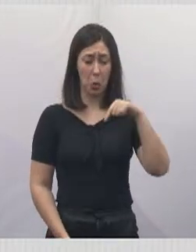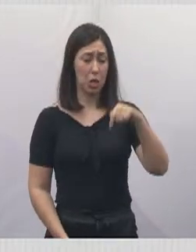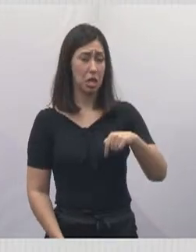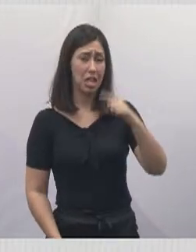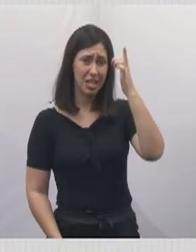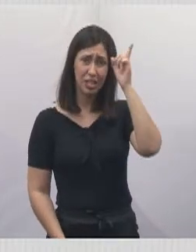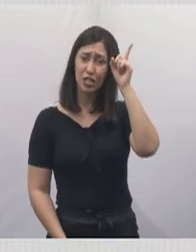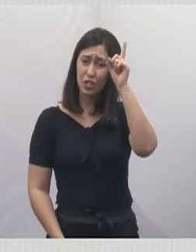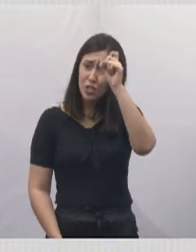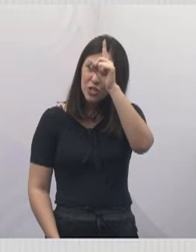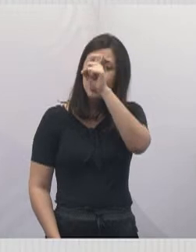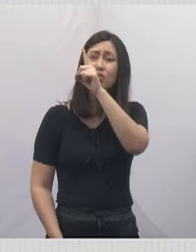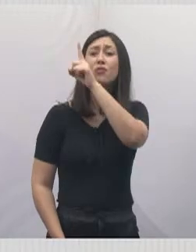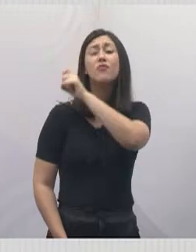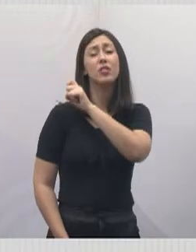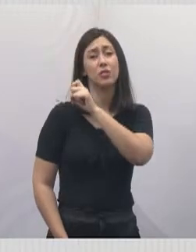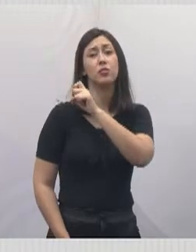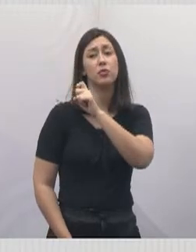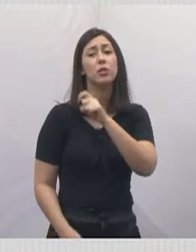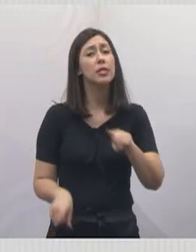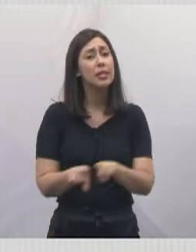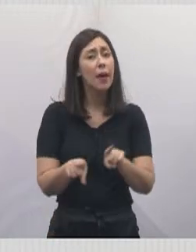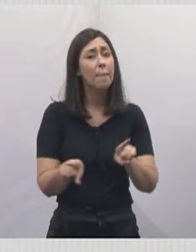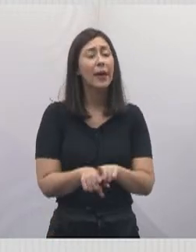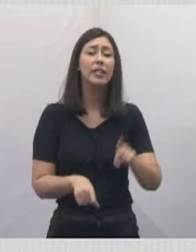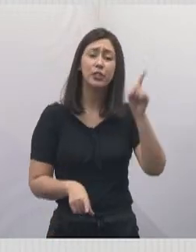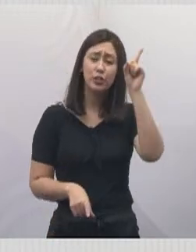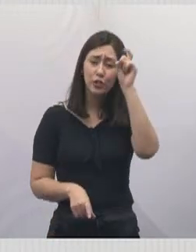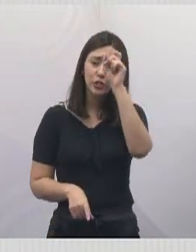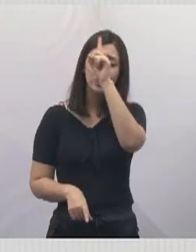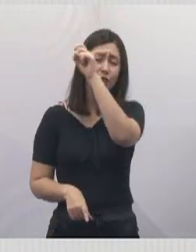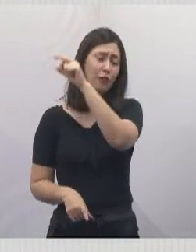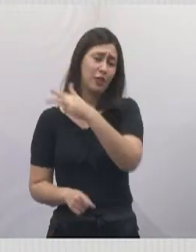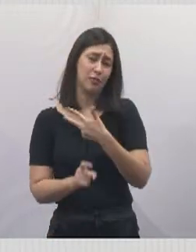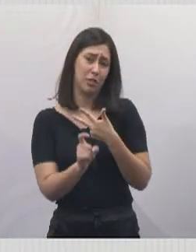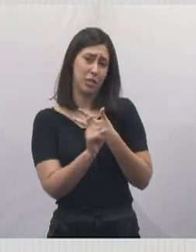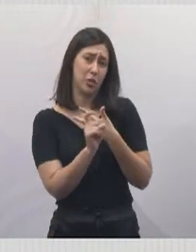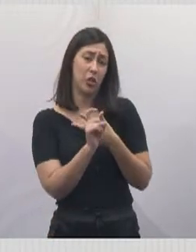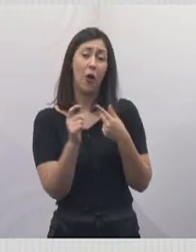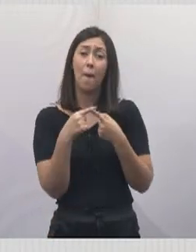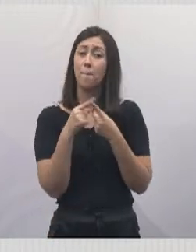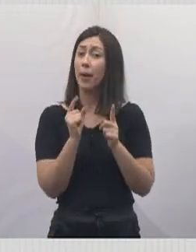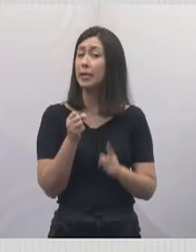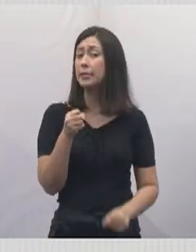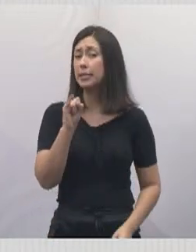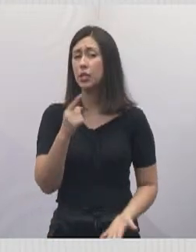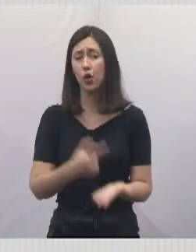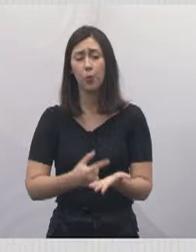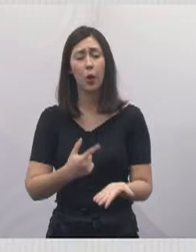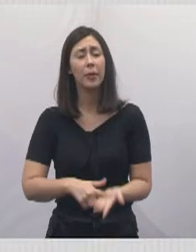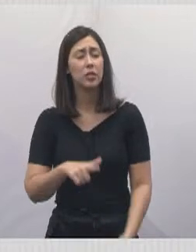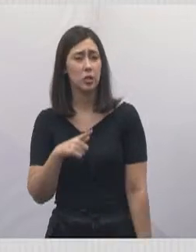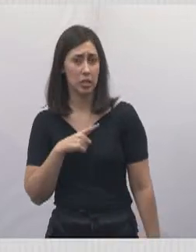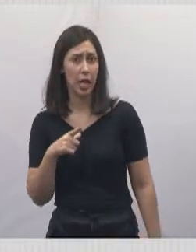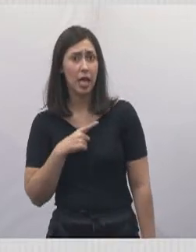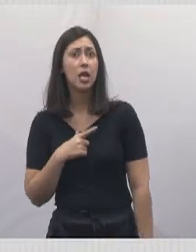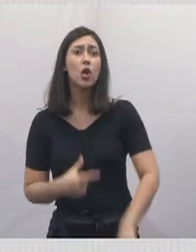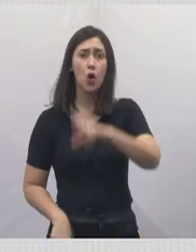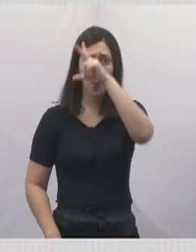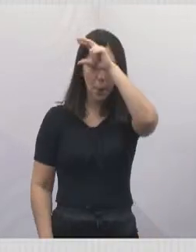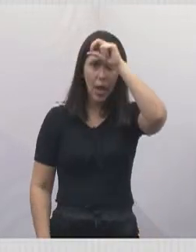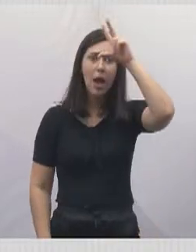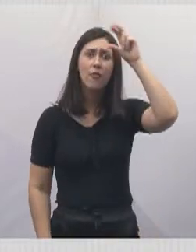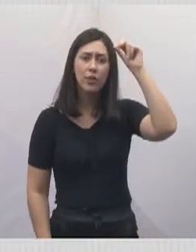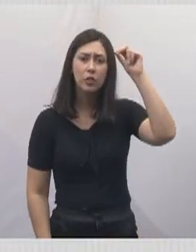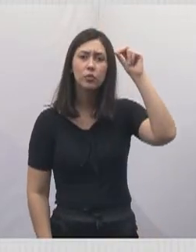nesta casa, muito mais, não é fácil estar no Executivo. Mas se ele tem um compromisso, ele está honrando. Se tem uma pessoa que está honrando com o